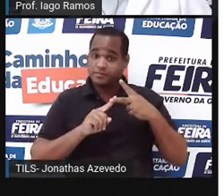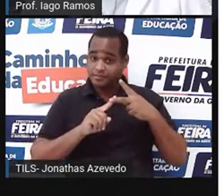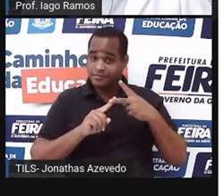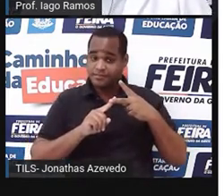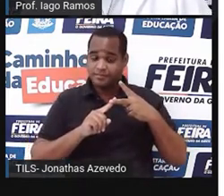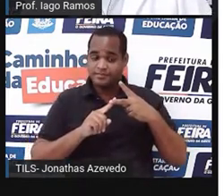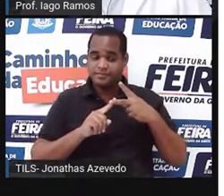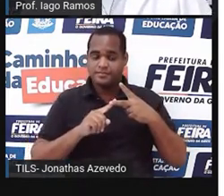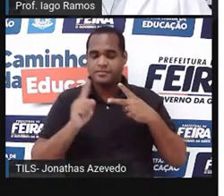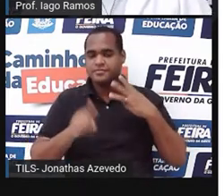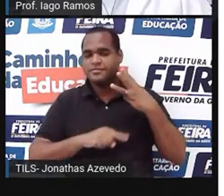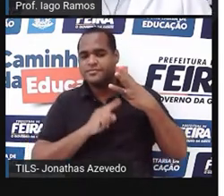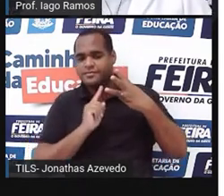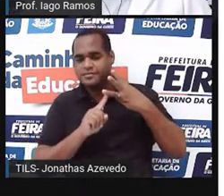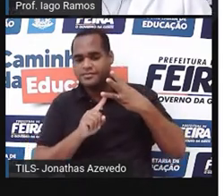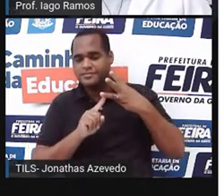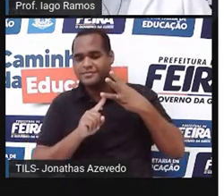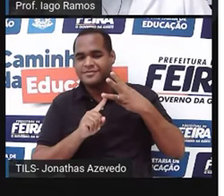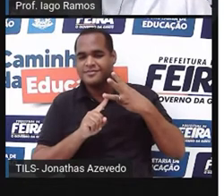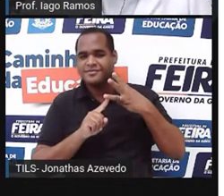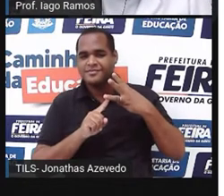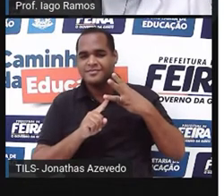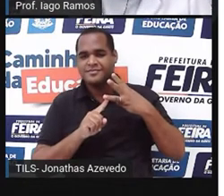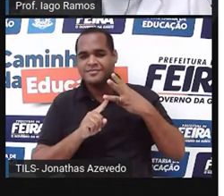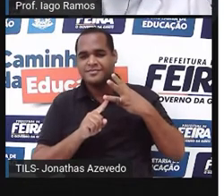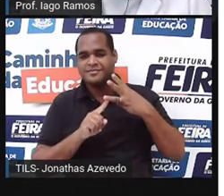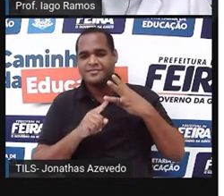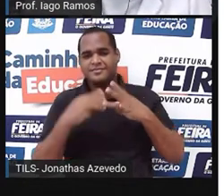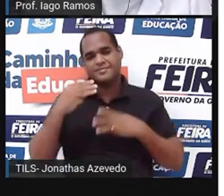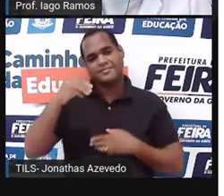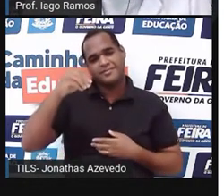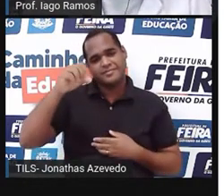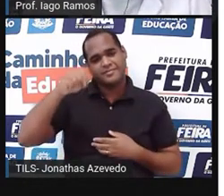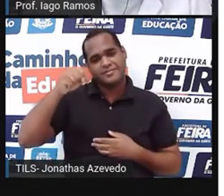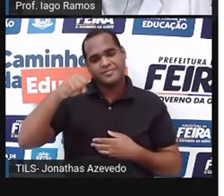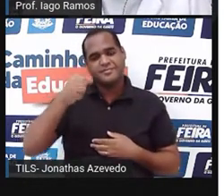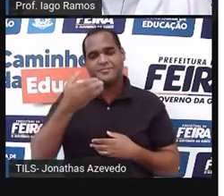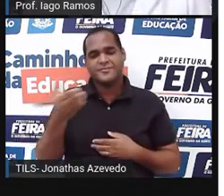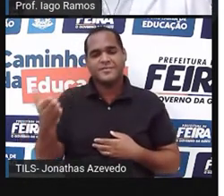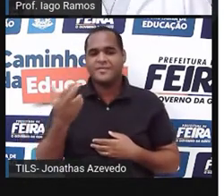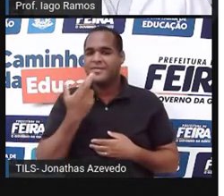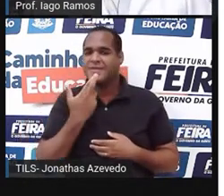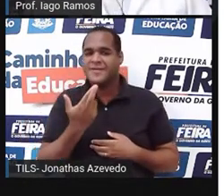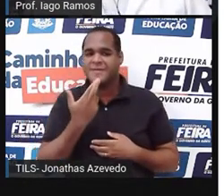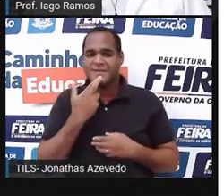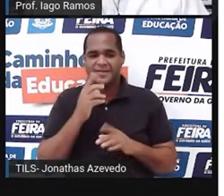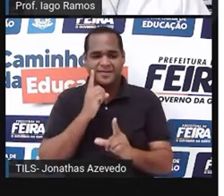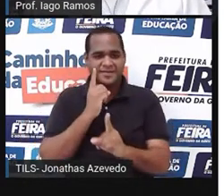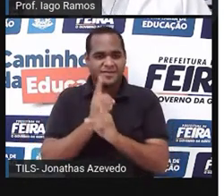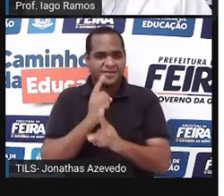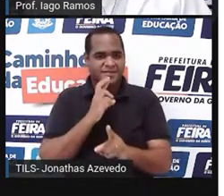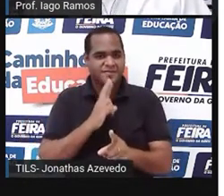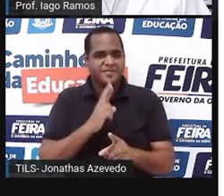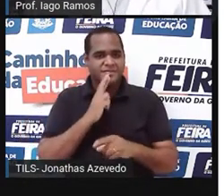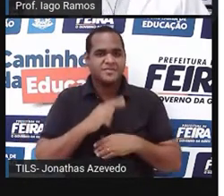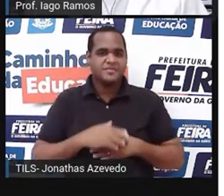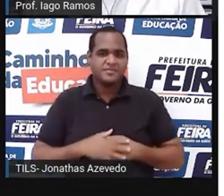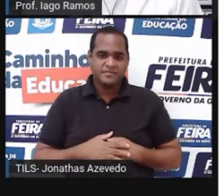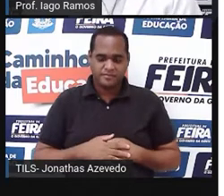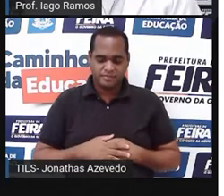60, ou letra C, 8 reais e 30 segundos, para você encontrar a resposta.